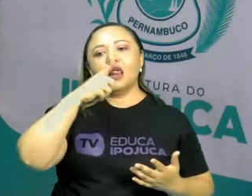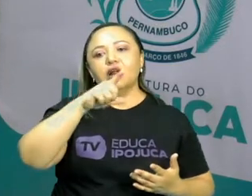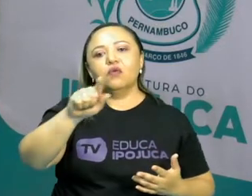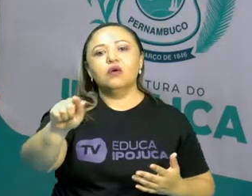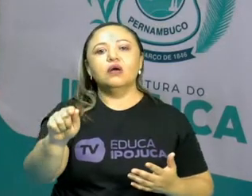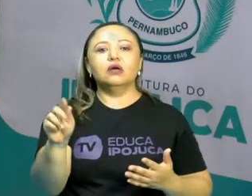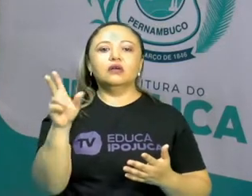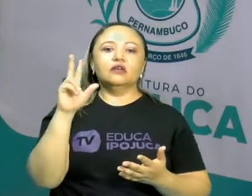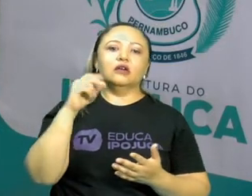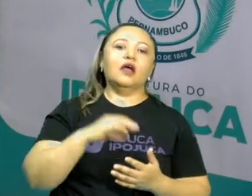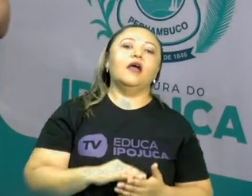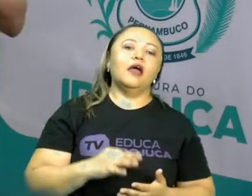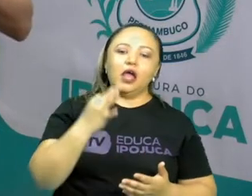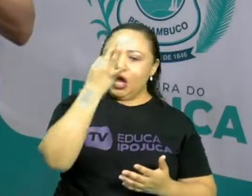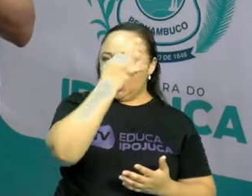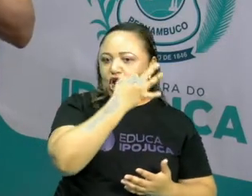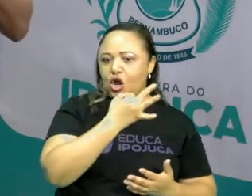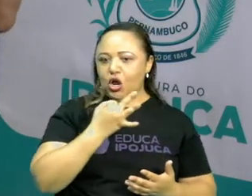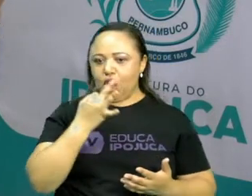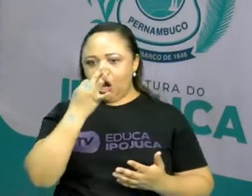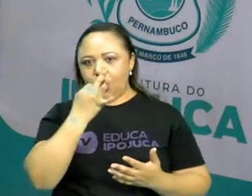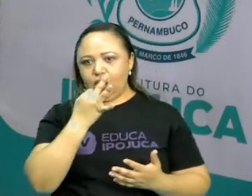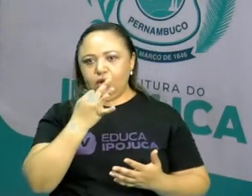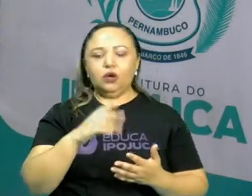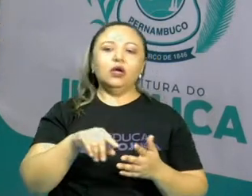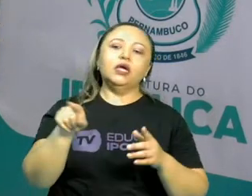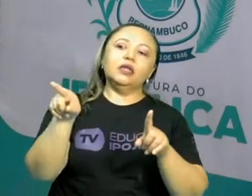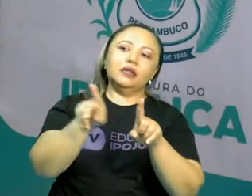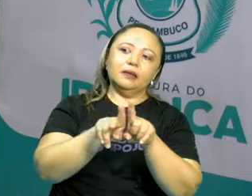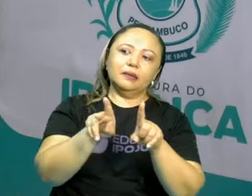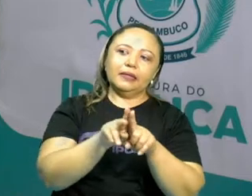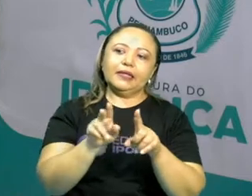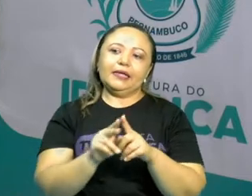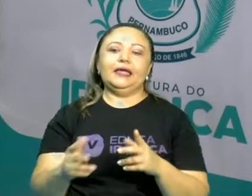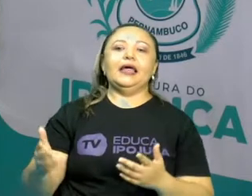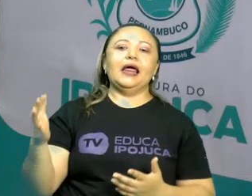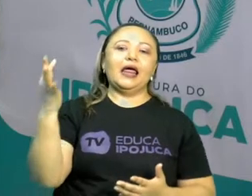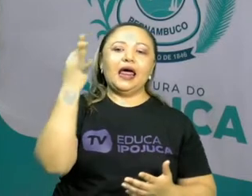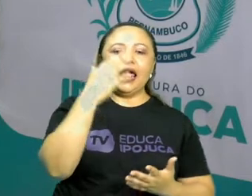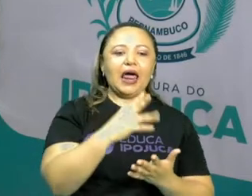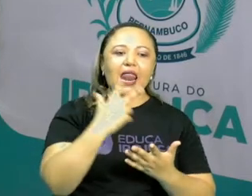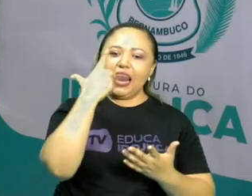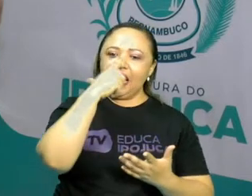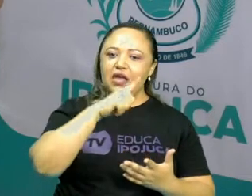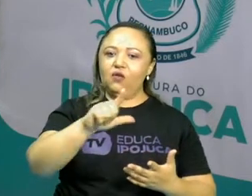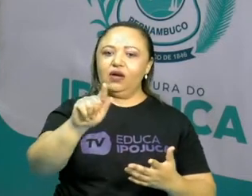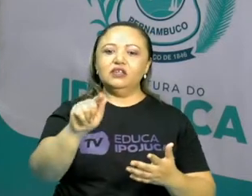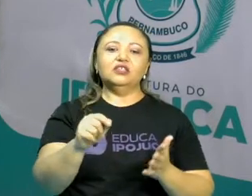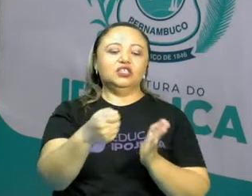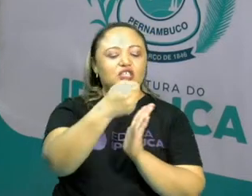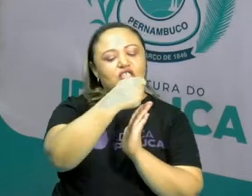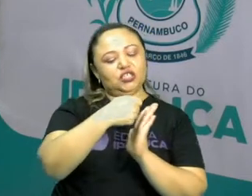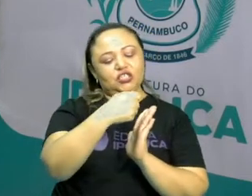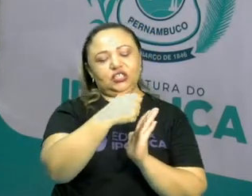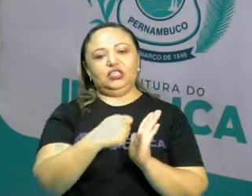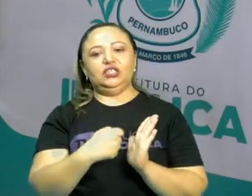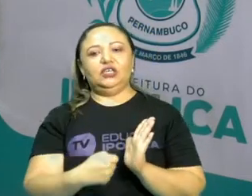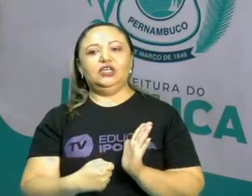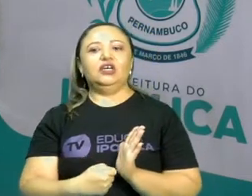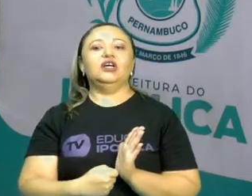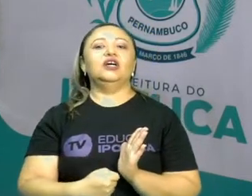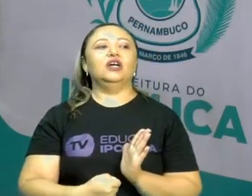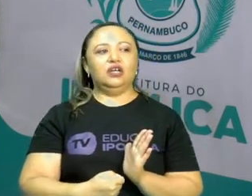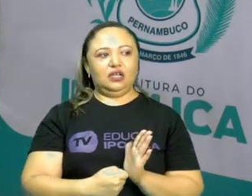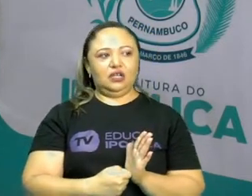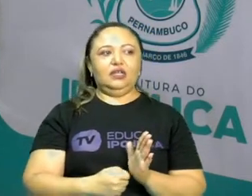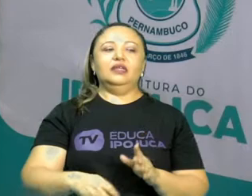escrita, certo? Quando eu falo em linguagem verbal, eu estou me referindo à língua falada ou à